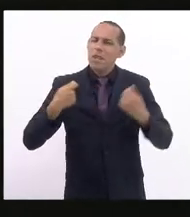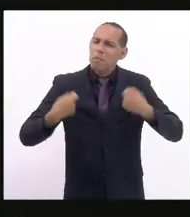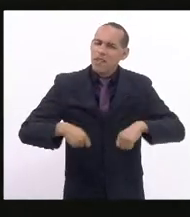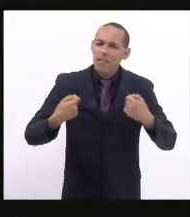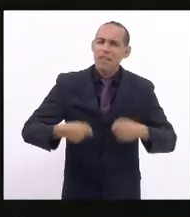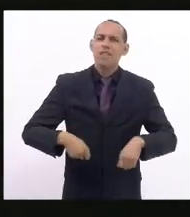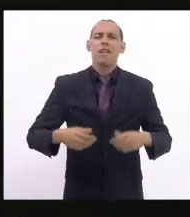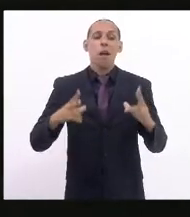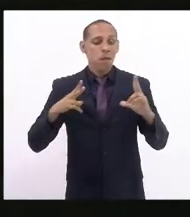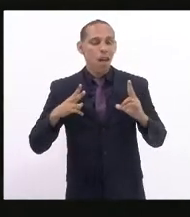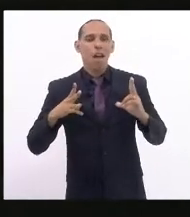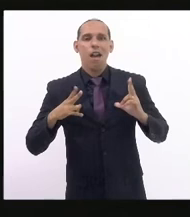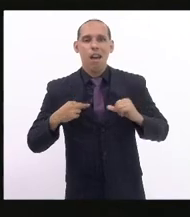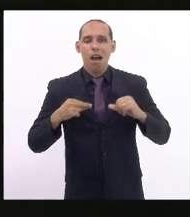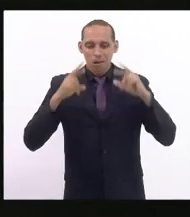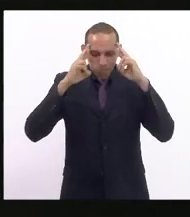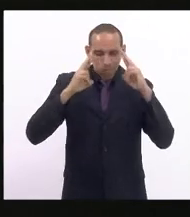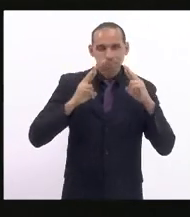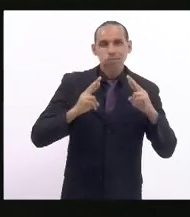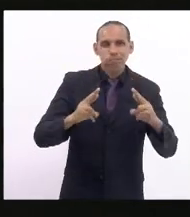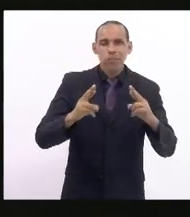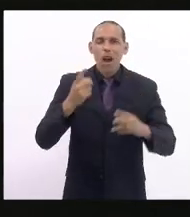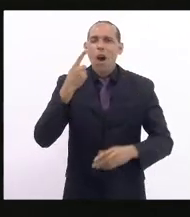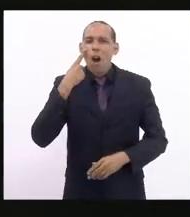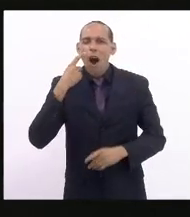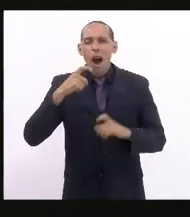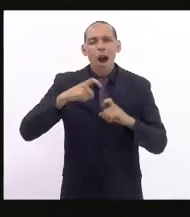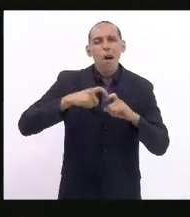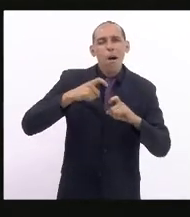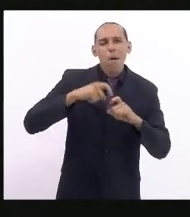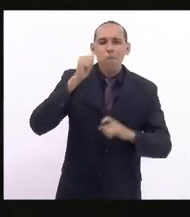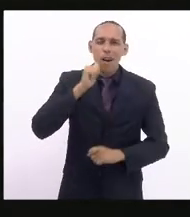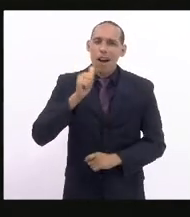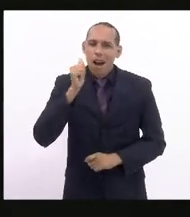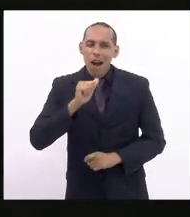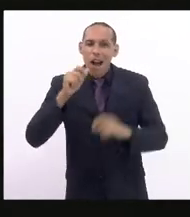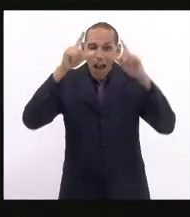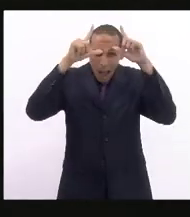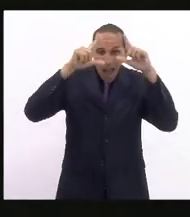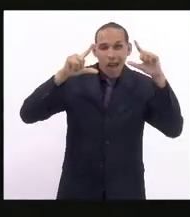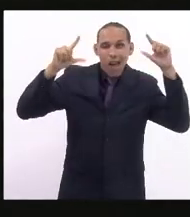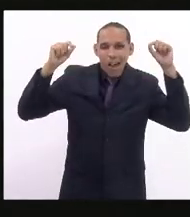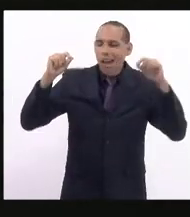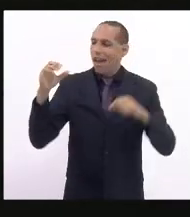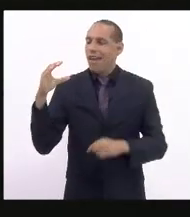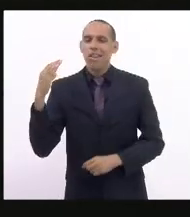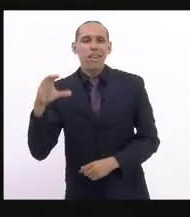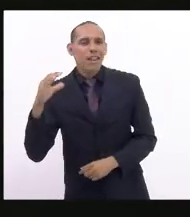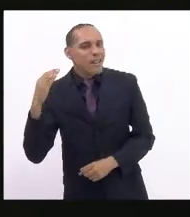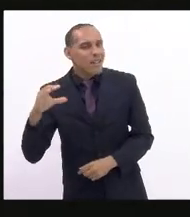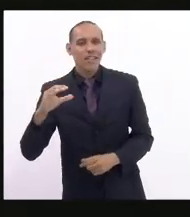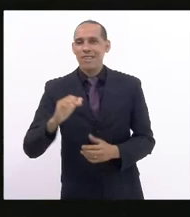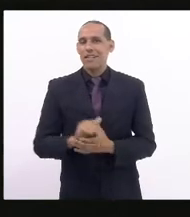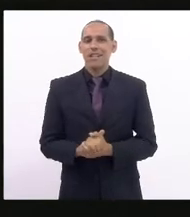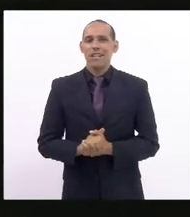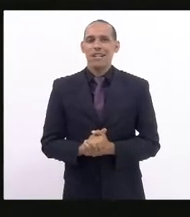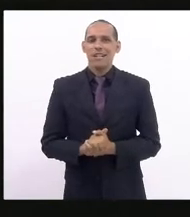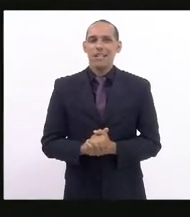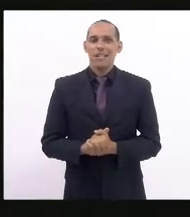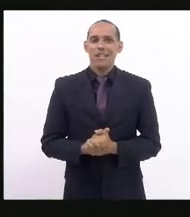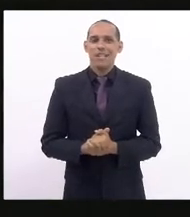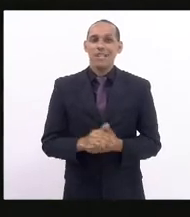respeito. Vamos olhar para as médicas, enfermeiras, cientistas que estavam no